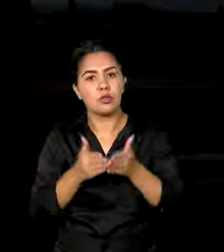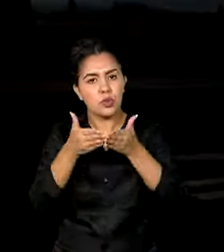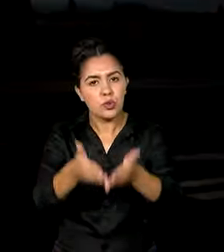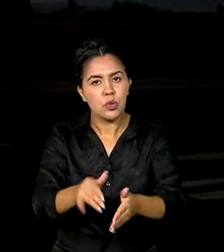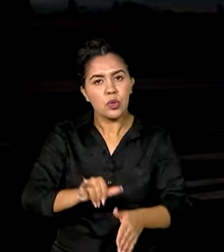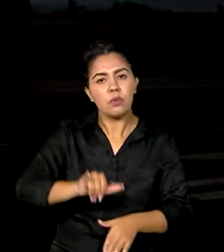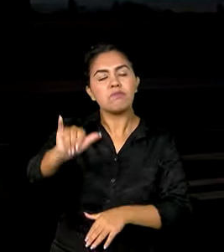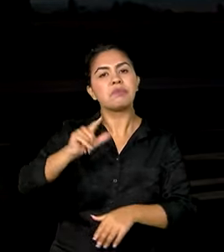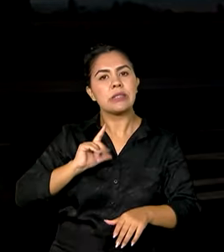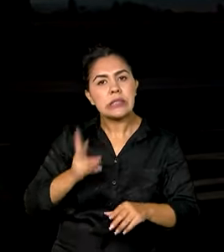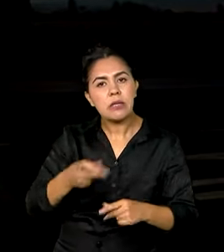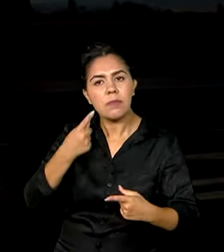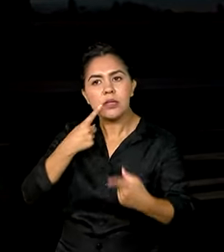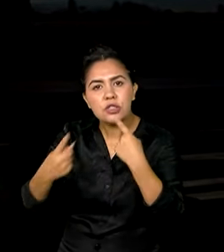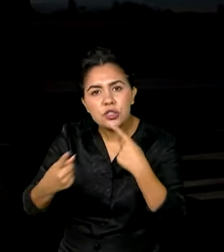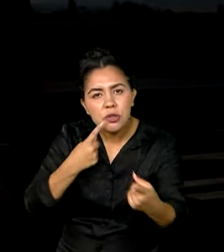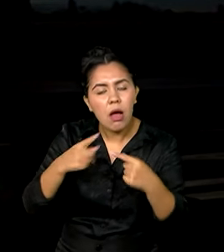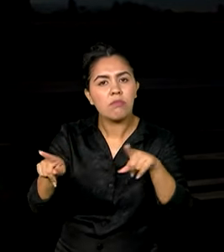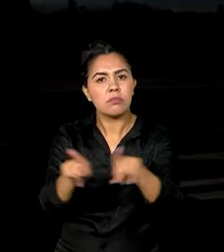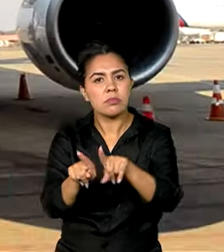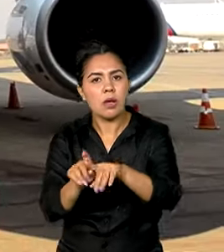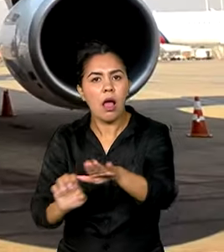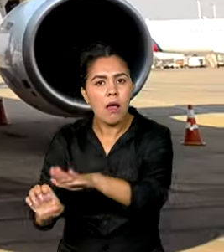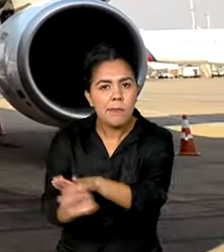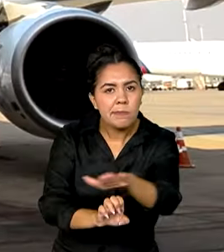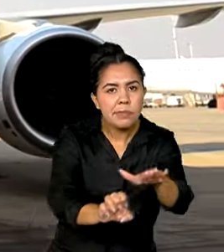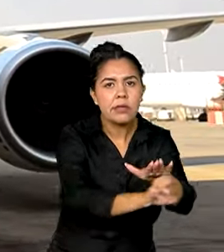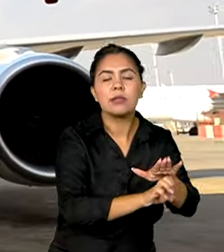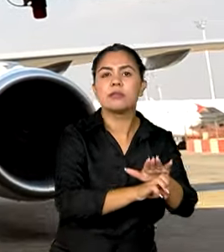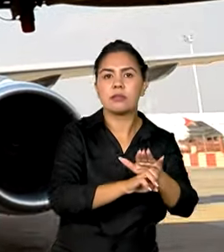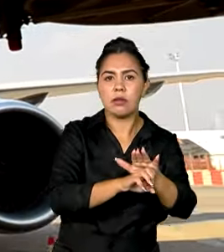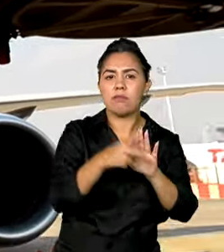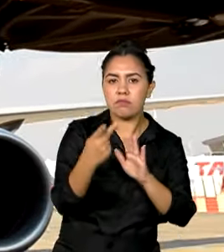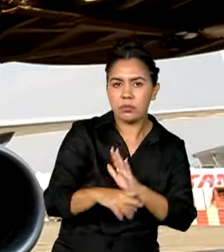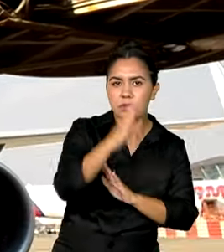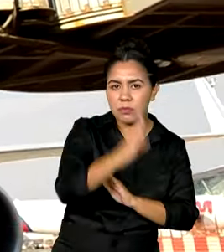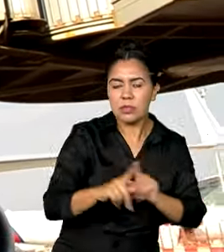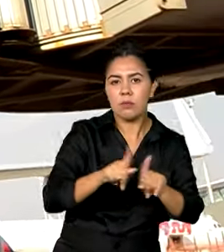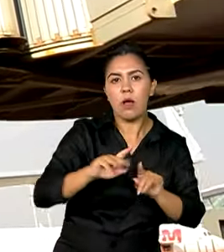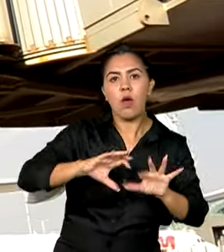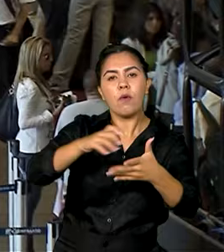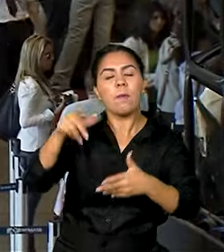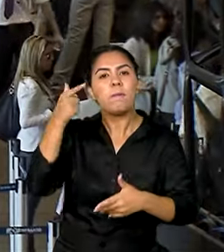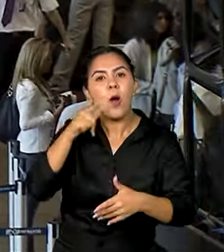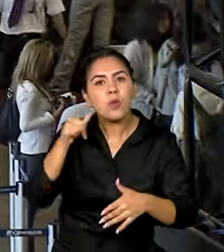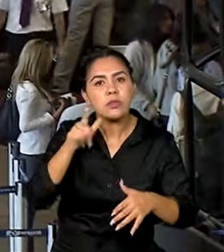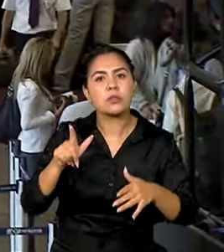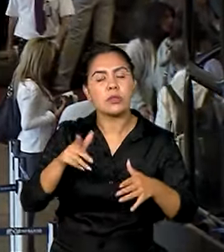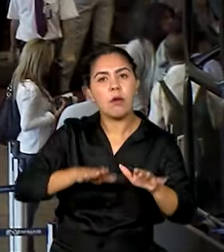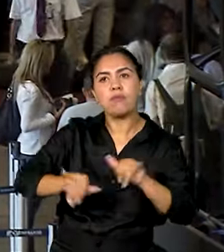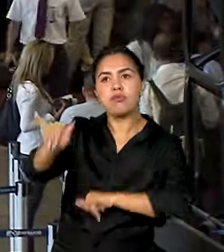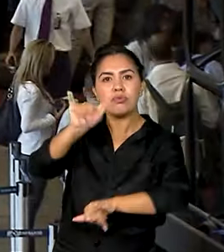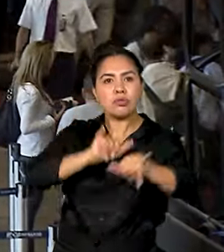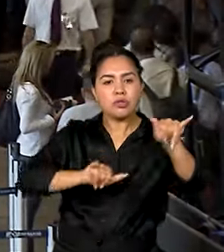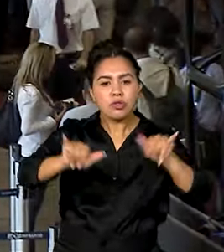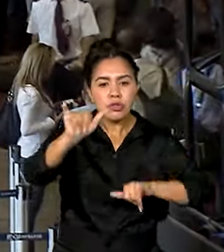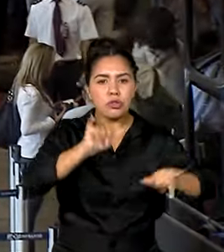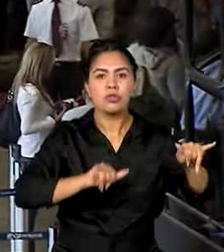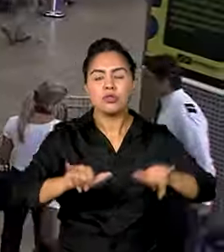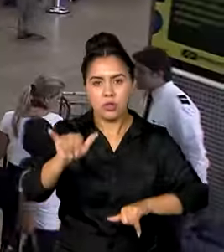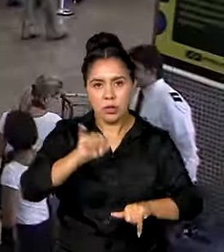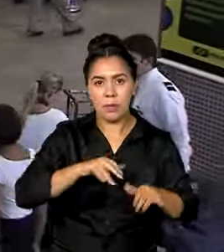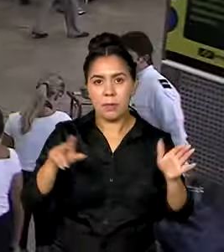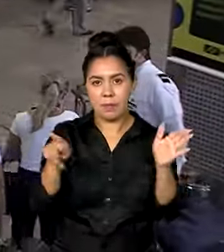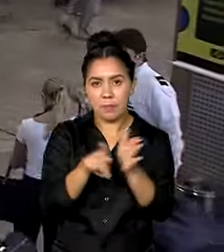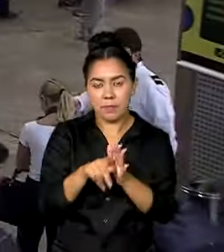o diálogo com governos e empresas internacionais para ampliar a oferta de voos para destinos pouco ou não atendidos pelo